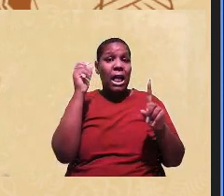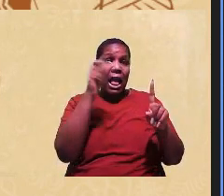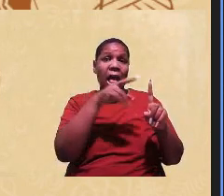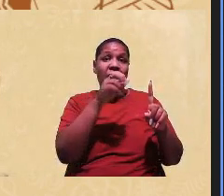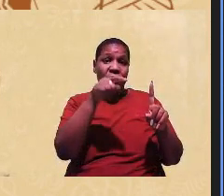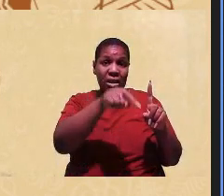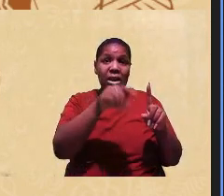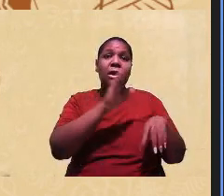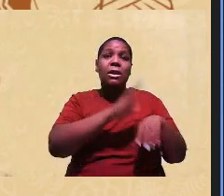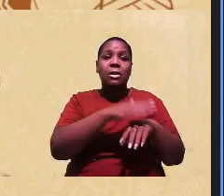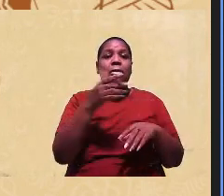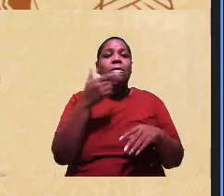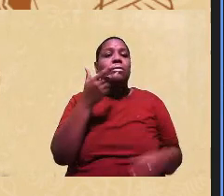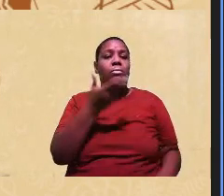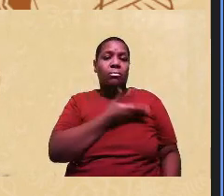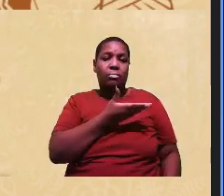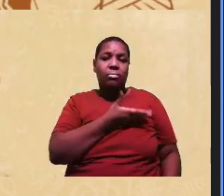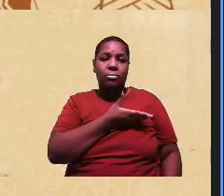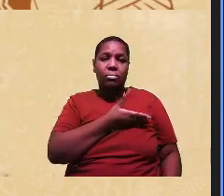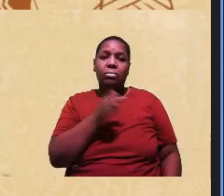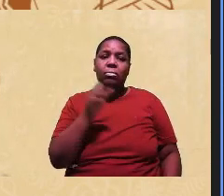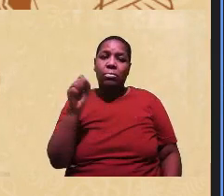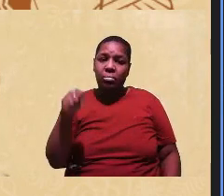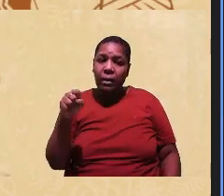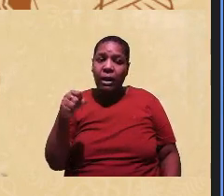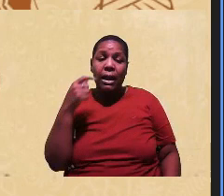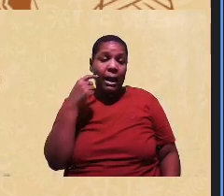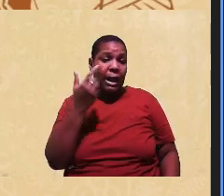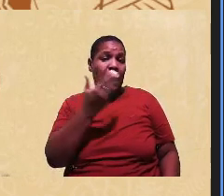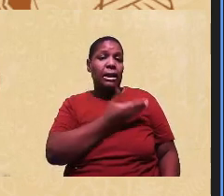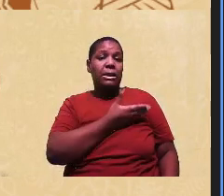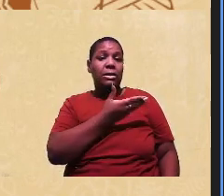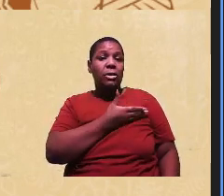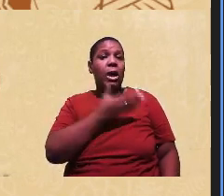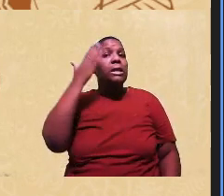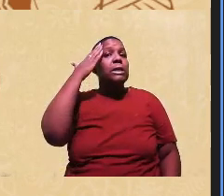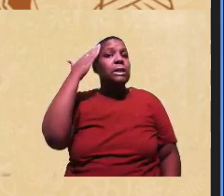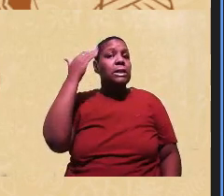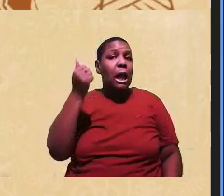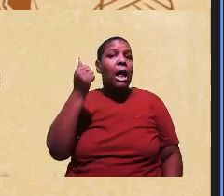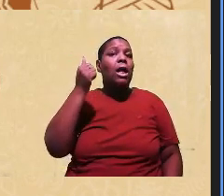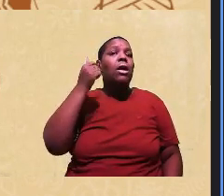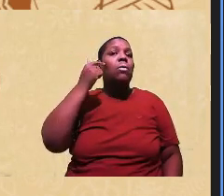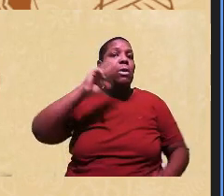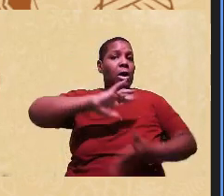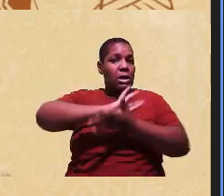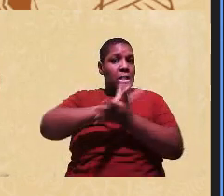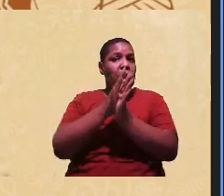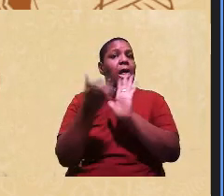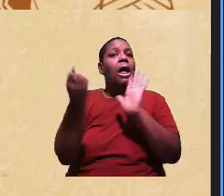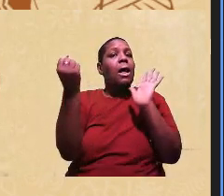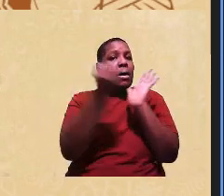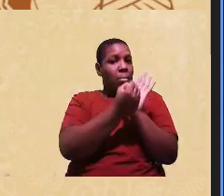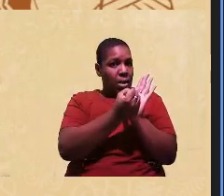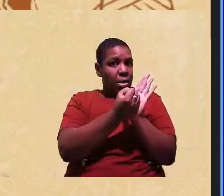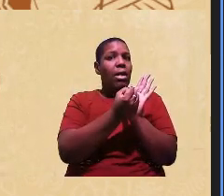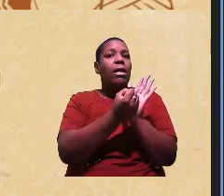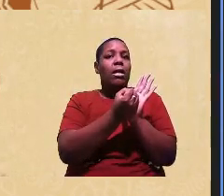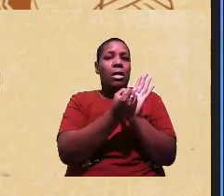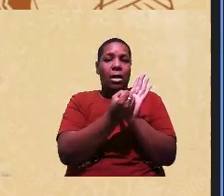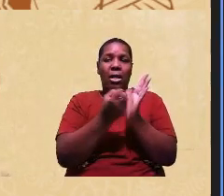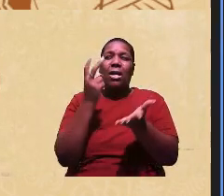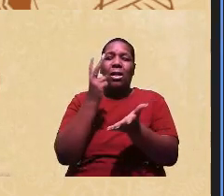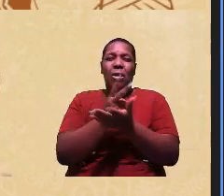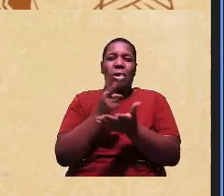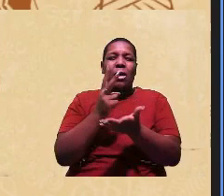de solidar não é isso Eliane é a solidariedade a gente sabe que o racismo aqui é de marca então ao mesmo tempo que você vai